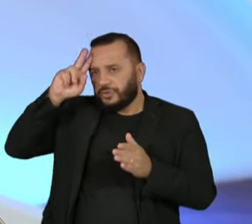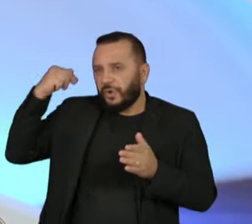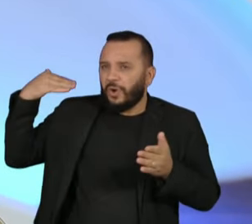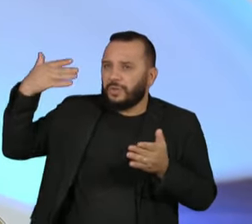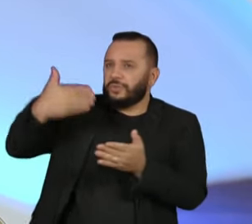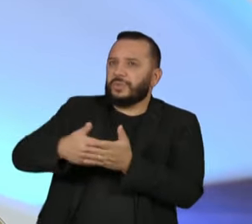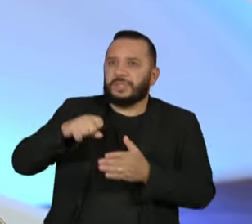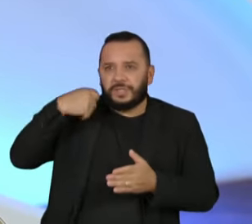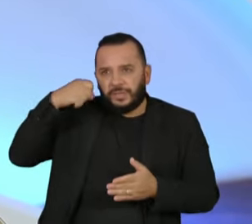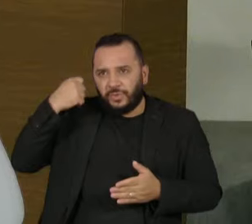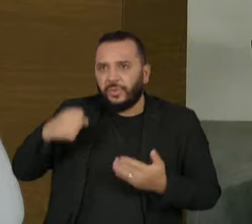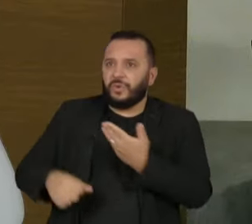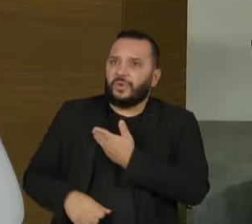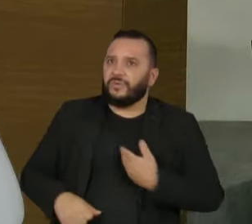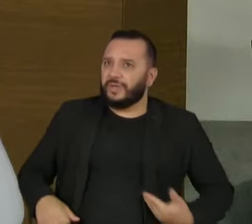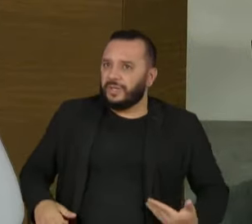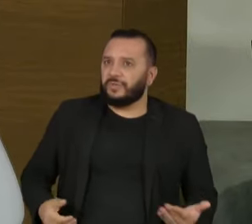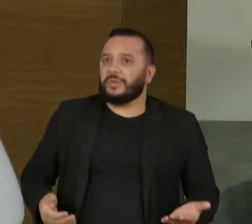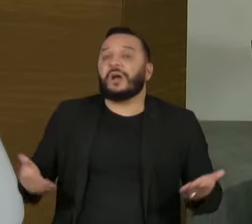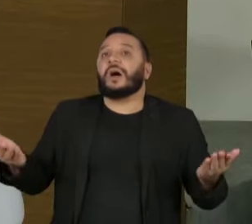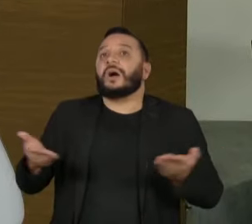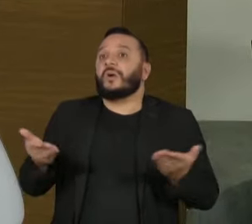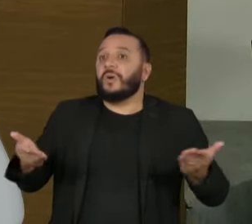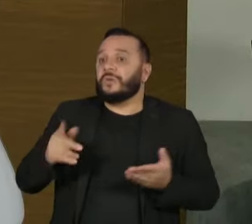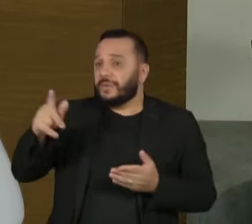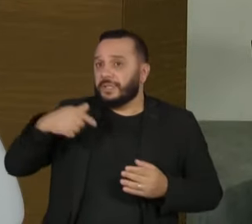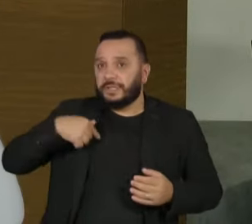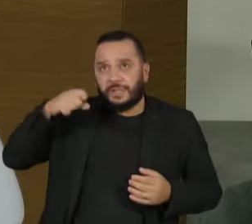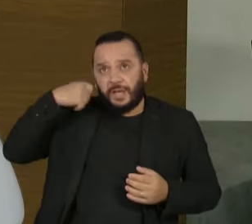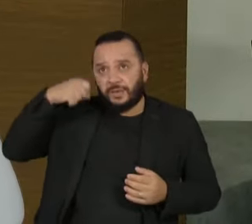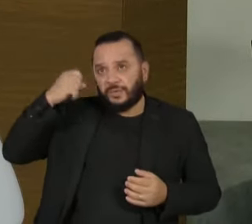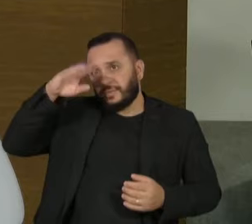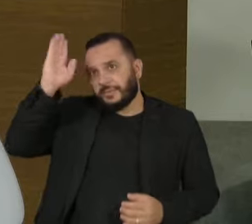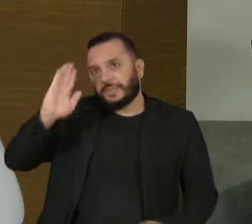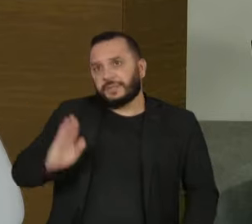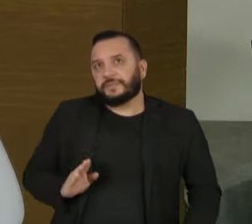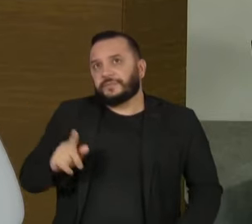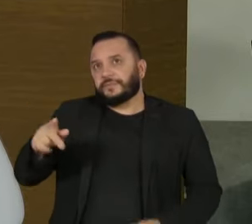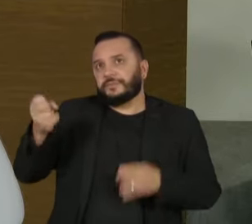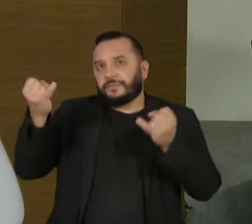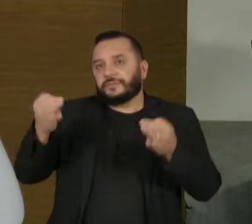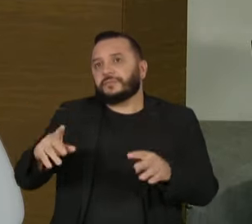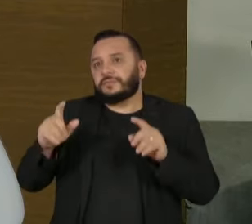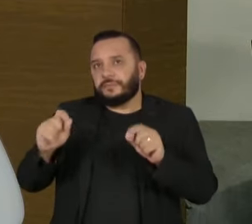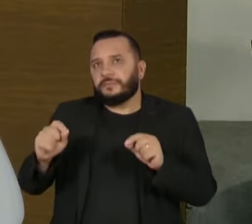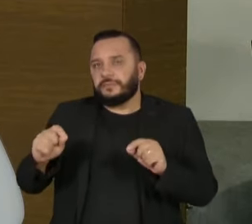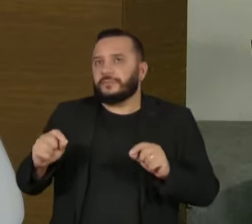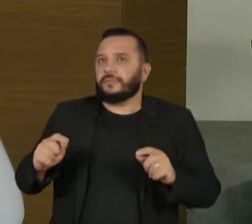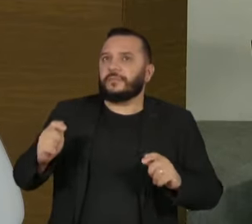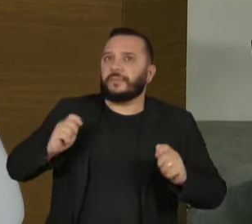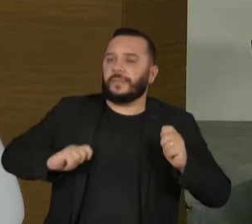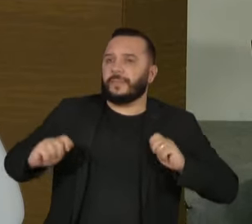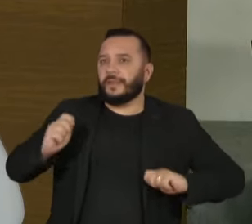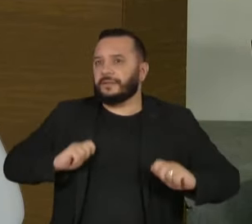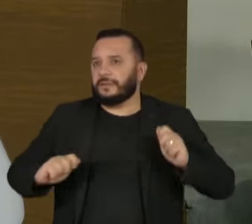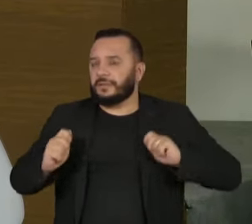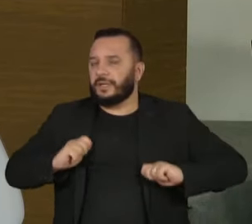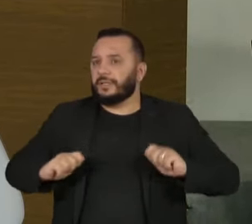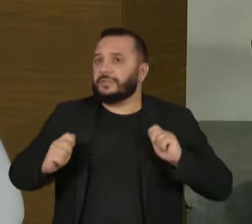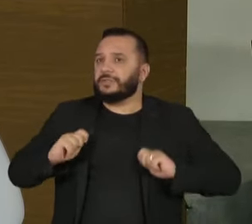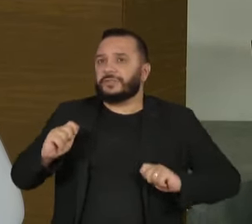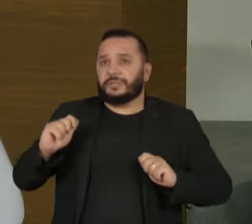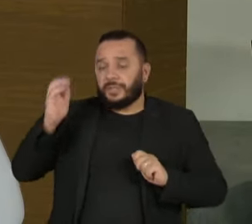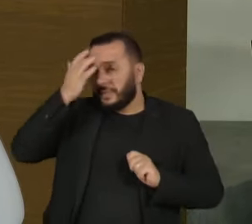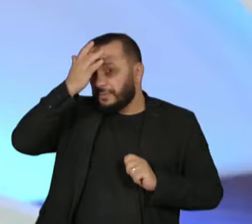foi senador, voltou a ser governador, e agora, novamente, senador da República. O senhor falou agora há pouco sobre a ansiedade que se estabelece entre